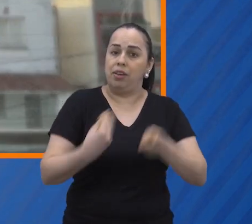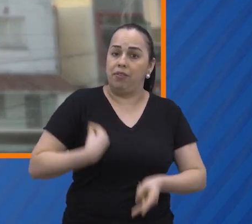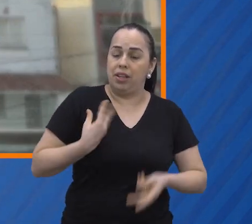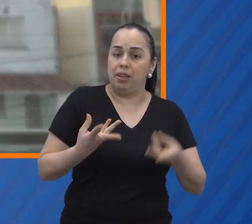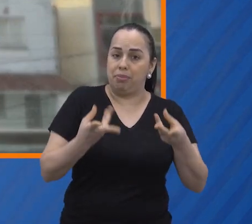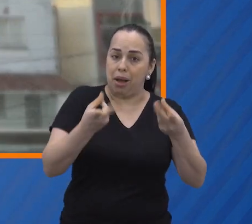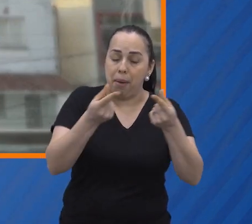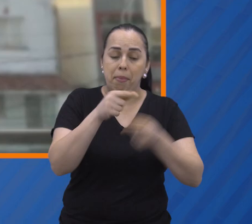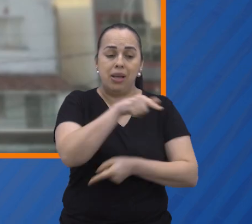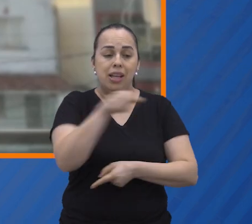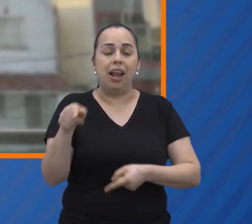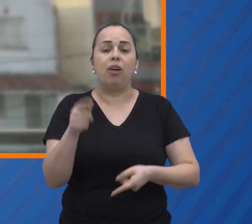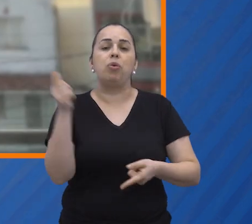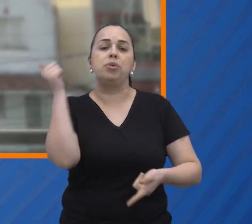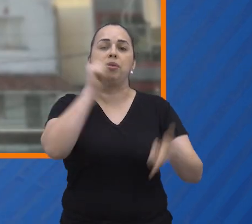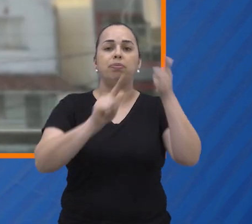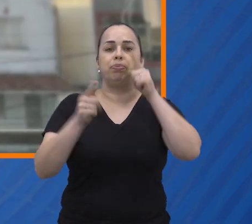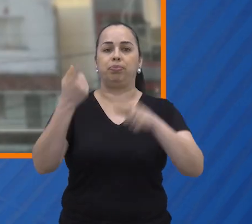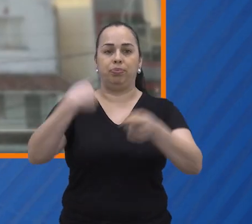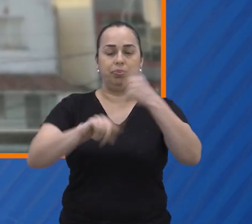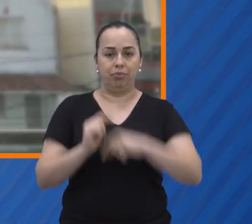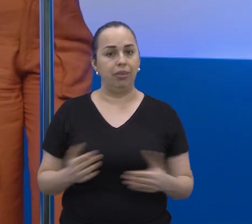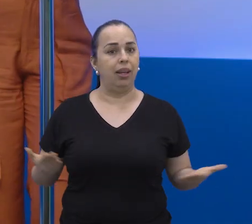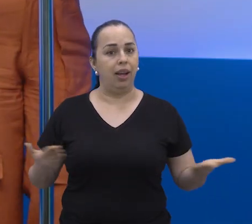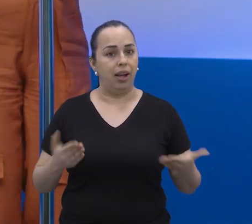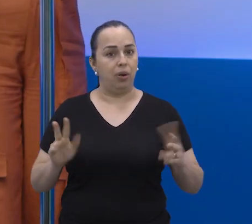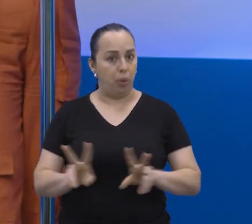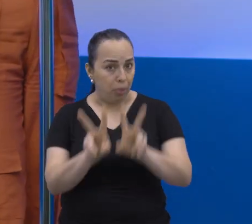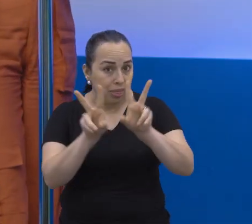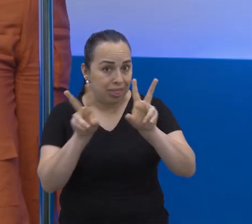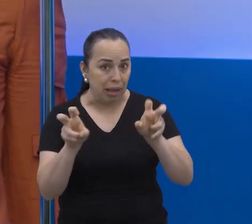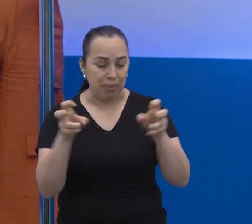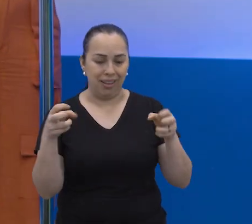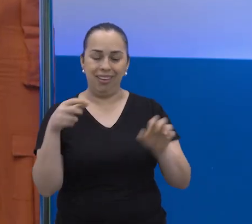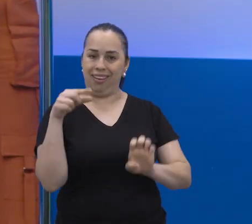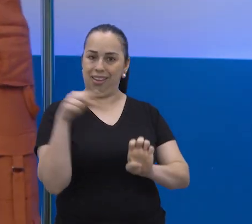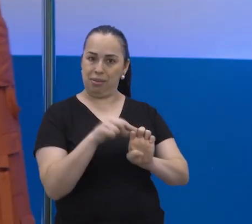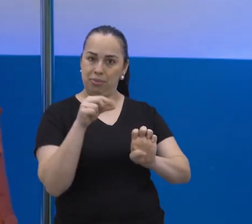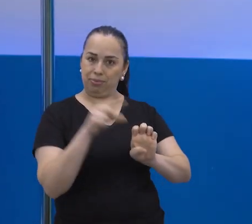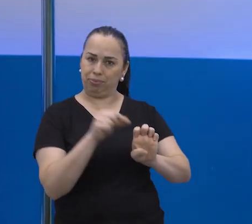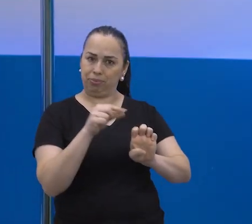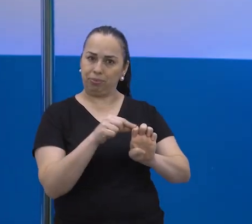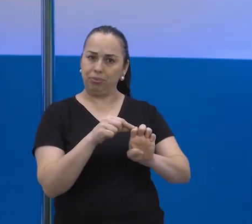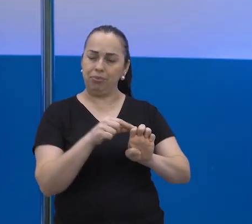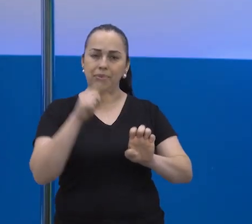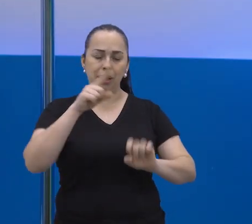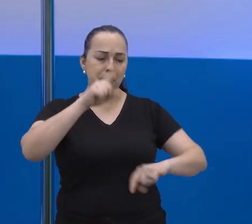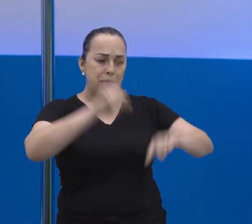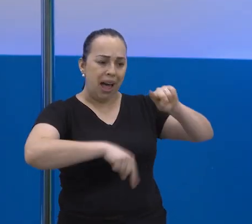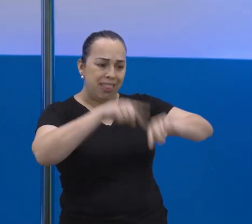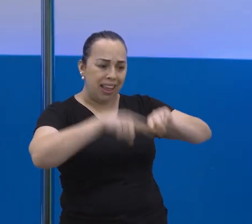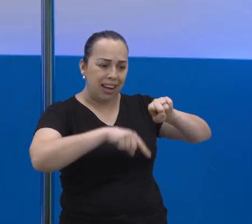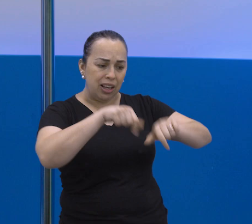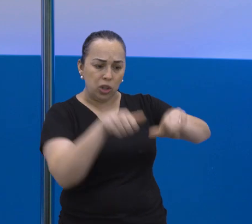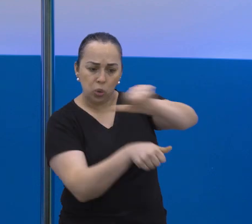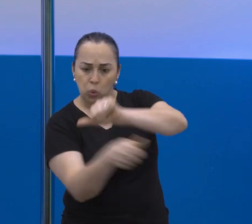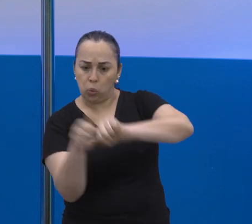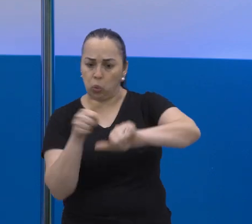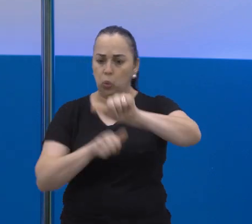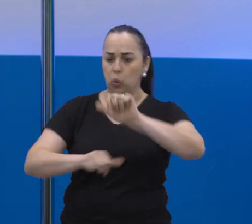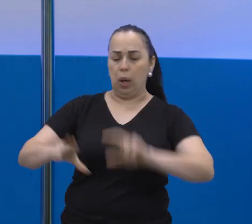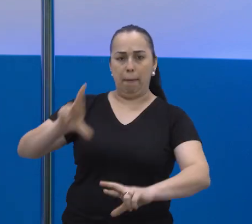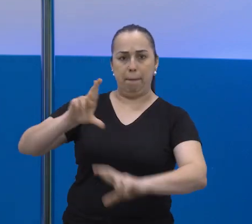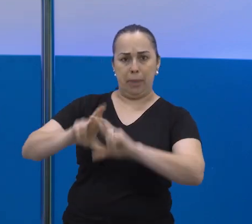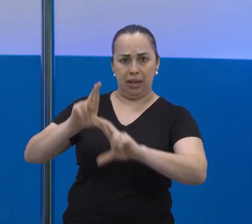qualidade, mas ela sim conseguir construir a dela própria. Vamos falar agora de empreendedorismo? Oferecer produtos e serviços que